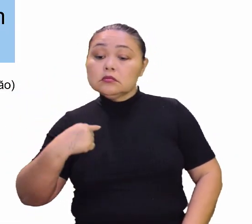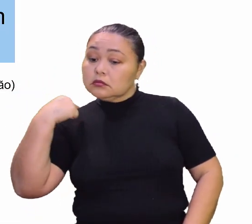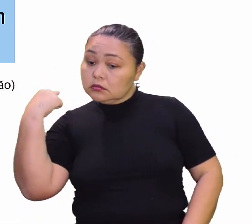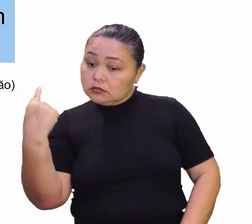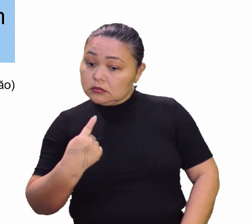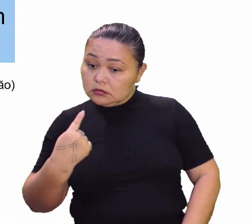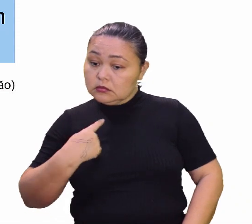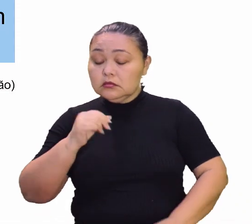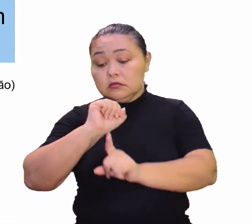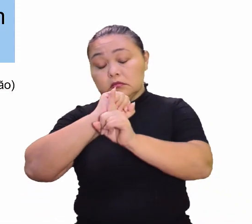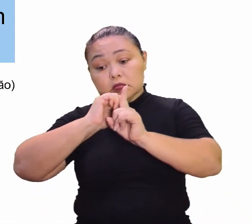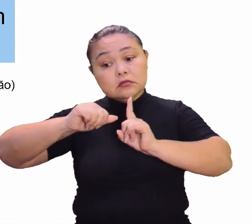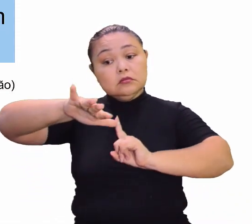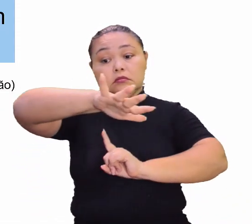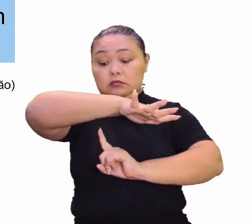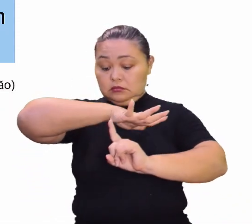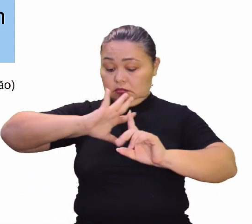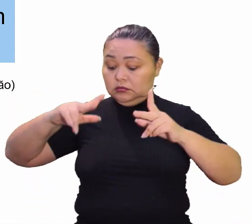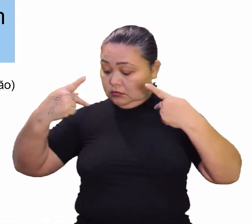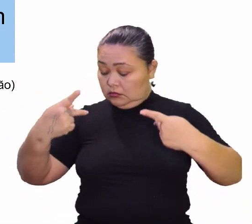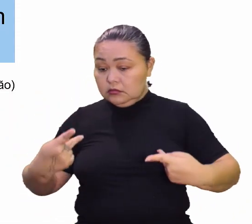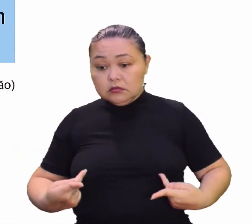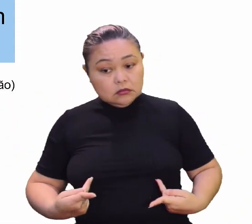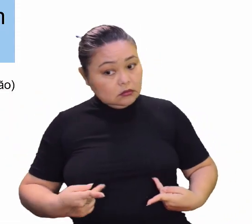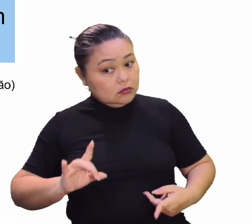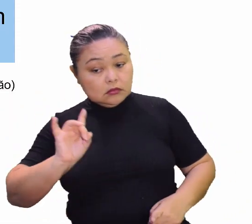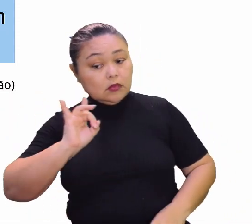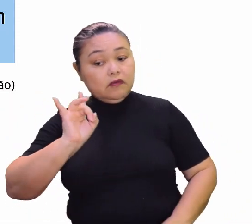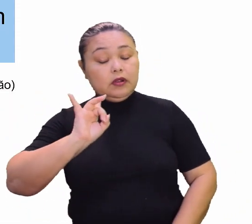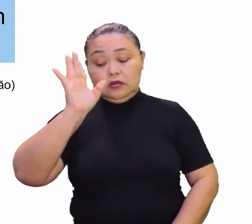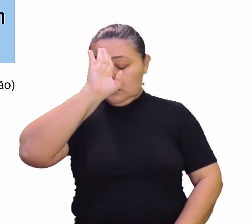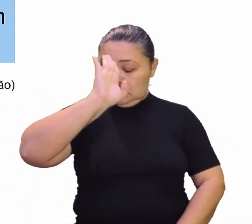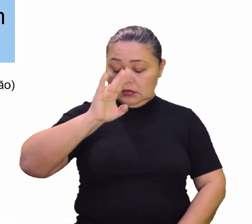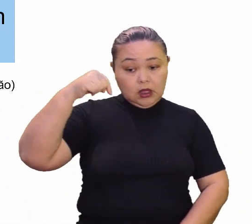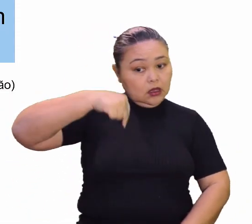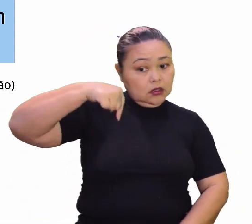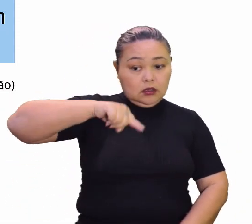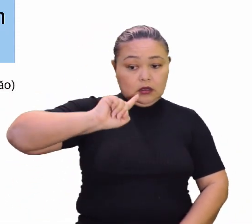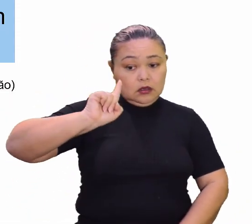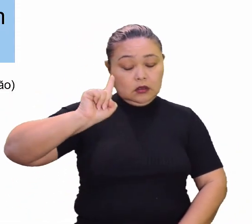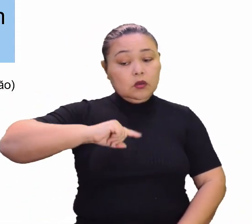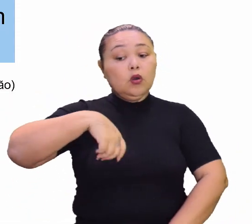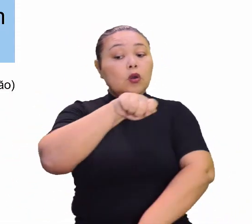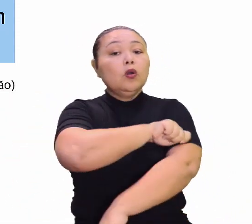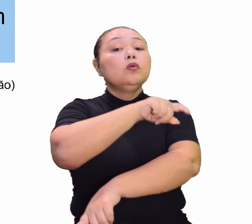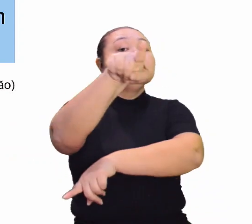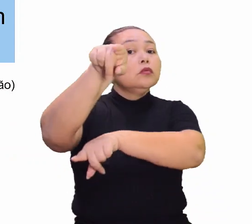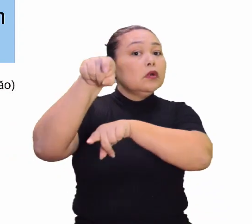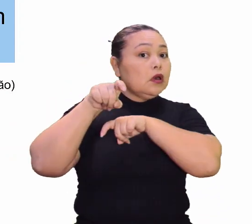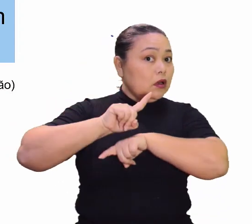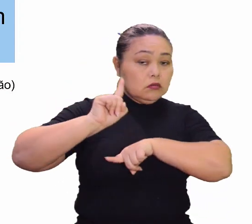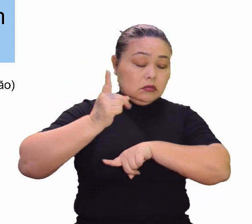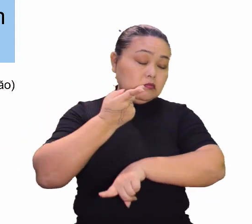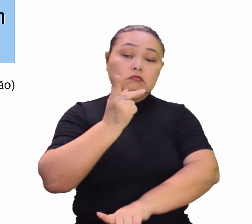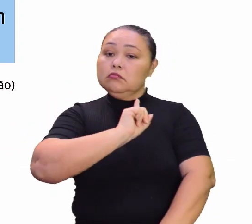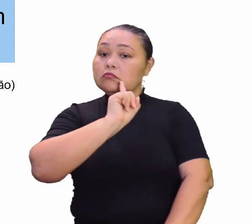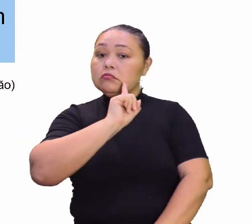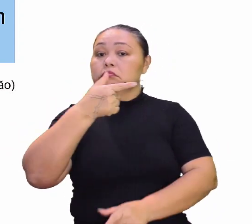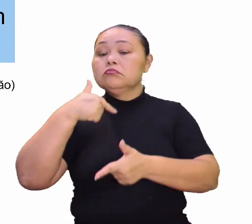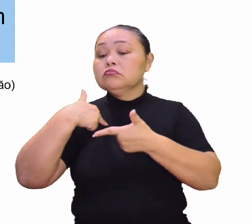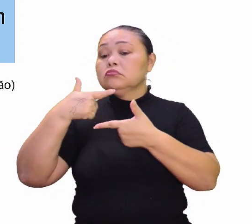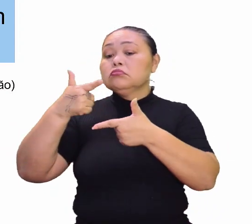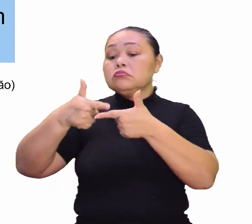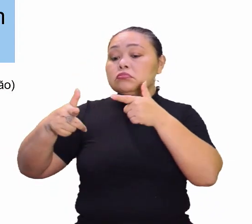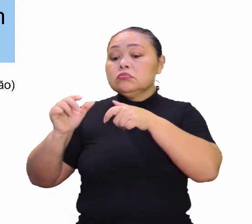nós, sociedade humana, não tô falando só do brasileiro, não tô só falando do nosso querido aluno do campo, não tô falando dos